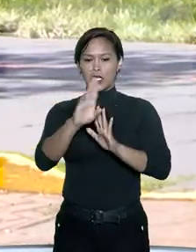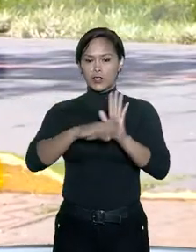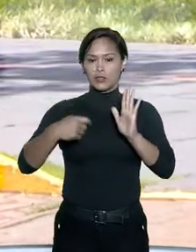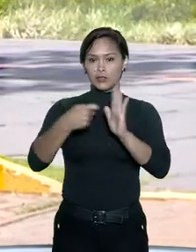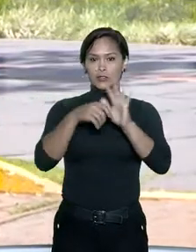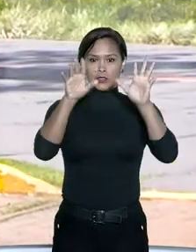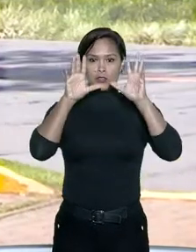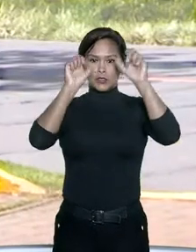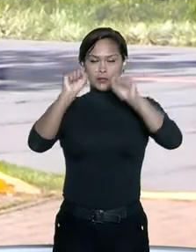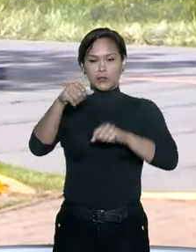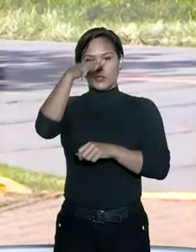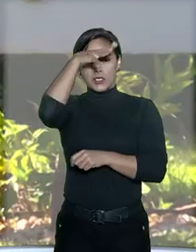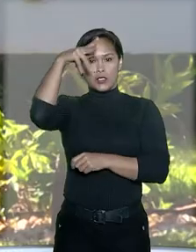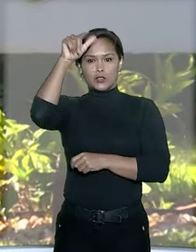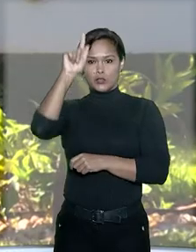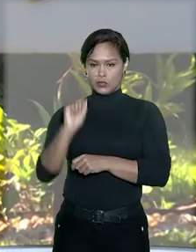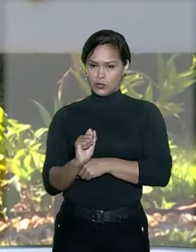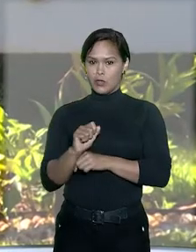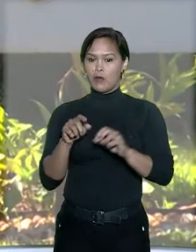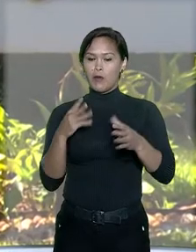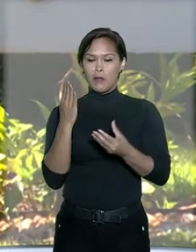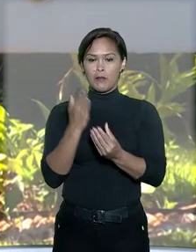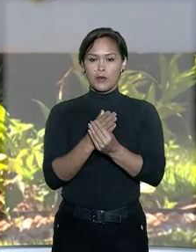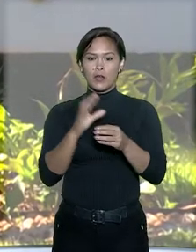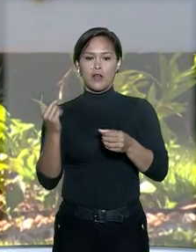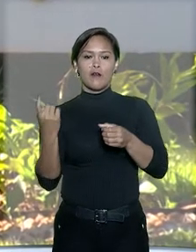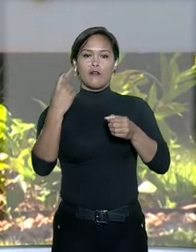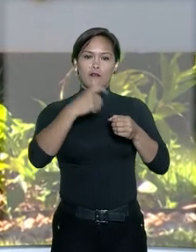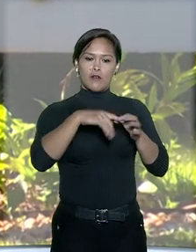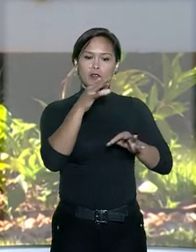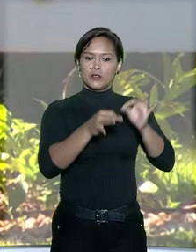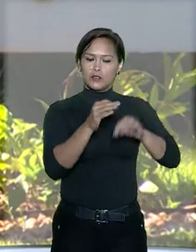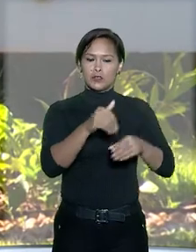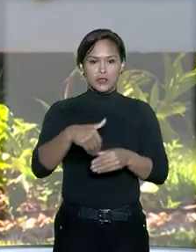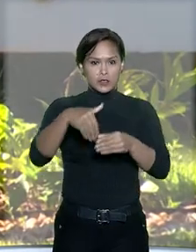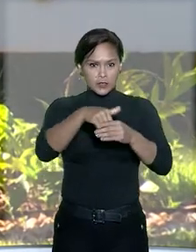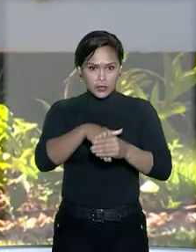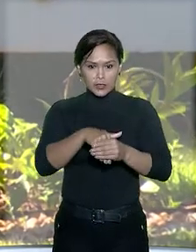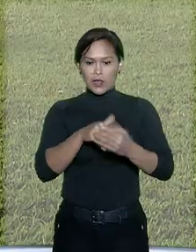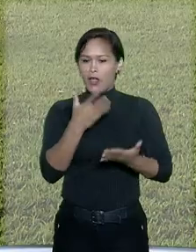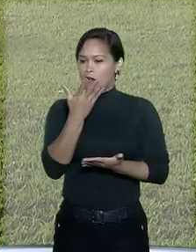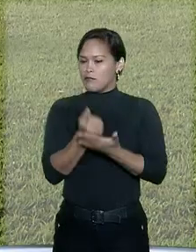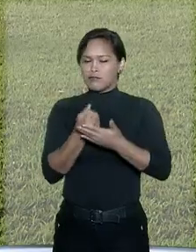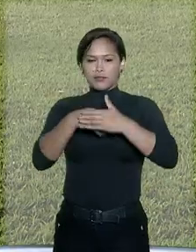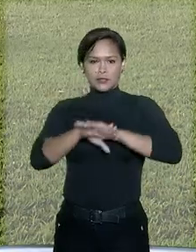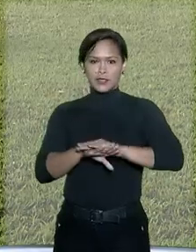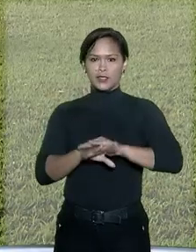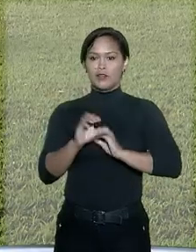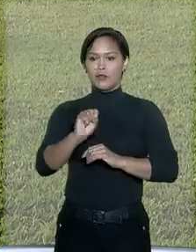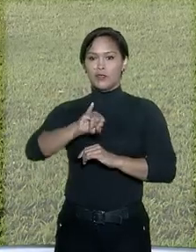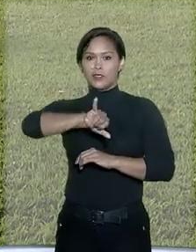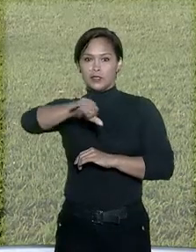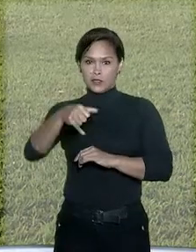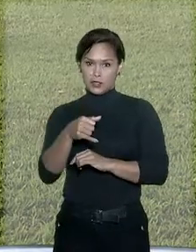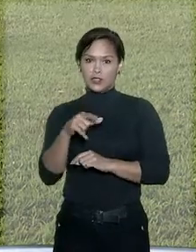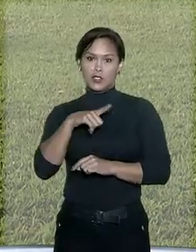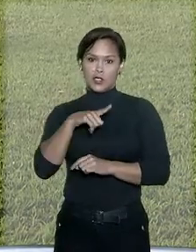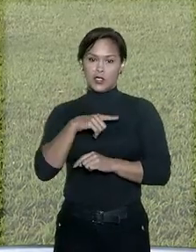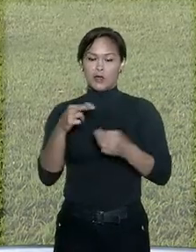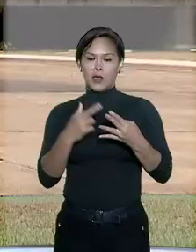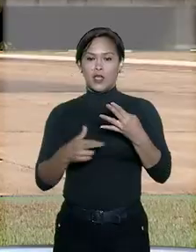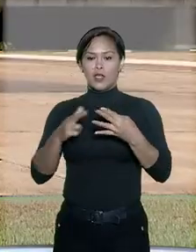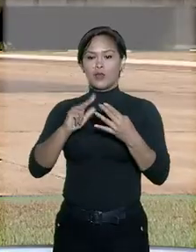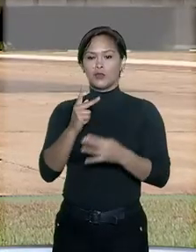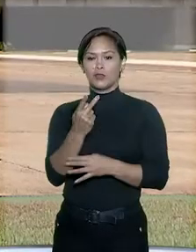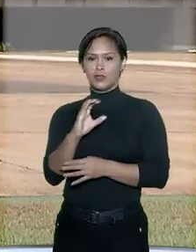Justiça do Mato Grosso do Sul, para que o processo fosse remetido à Justiça Eleitoral, foi denegado. No Superior Tribunal de Justiça, em recurso em